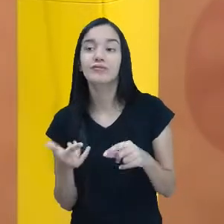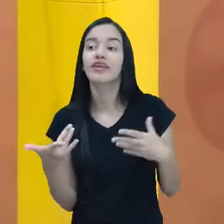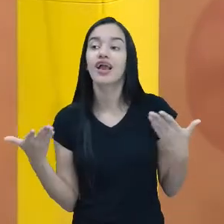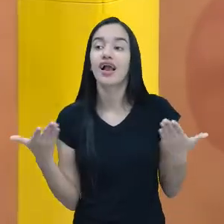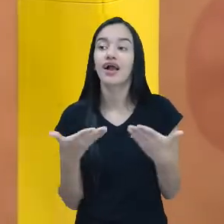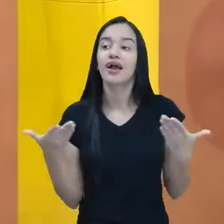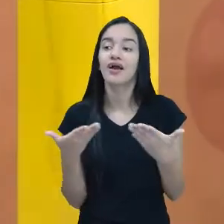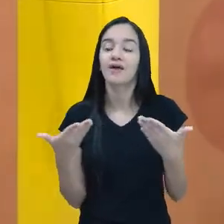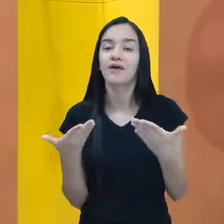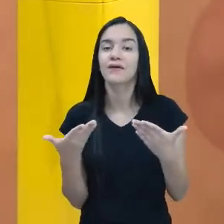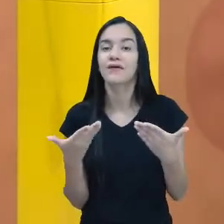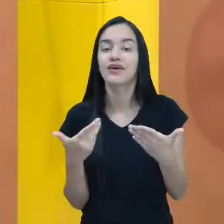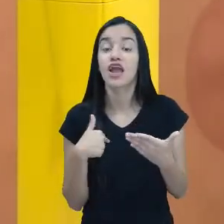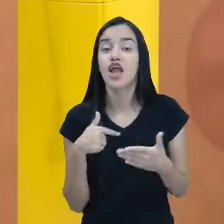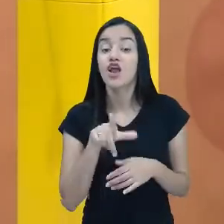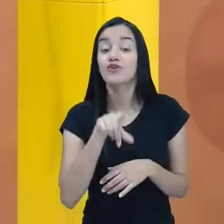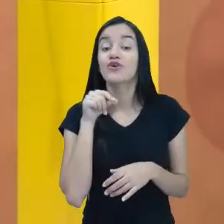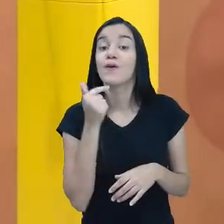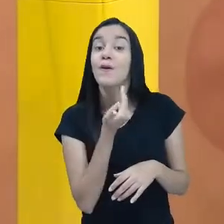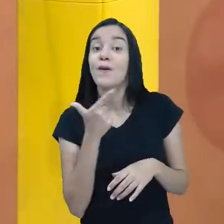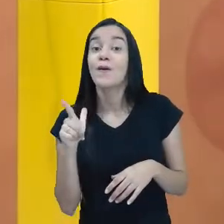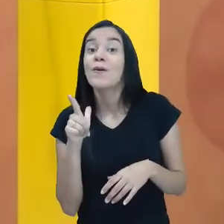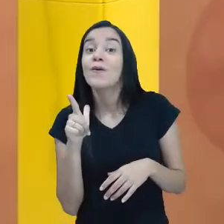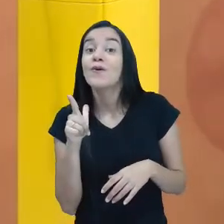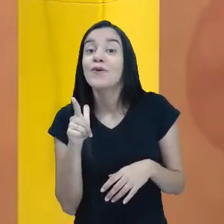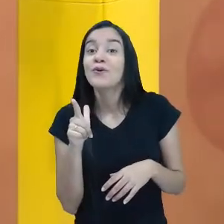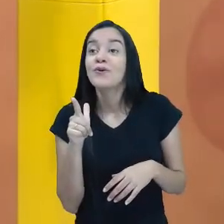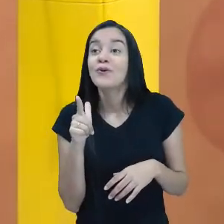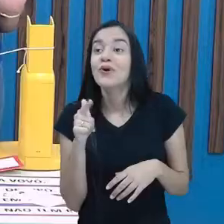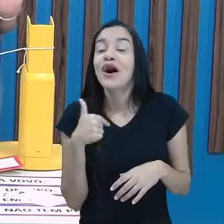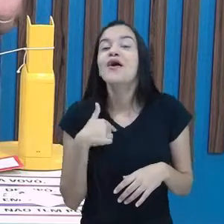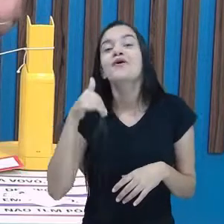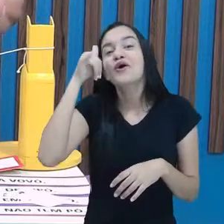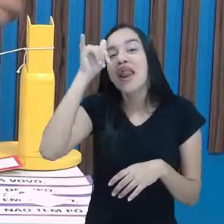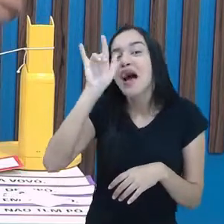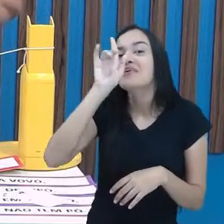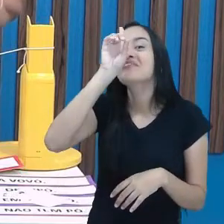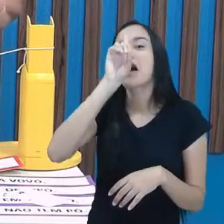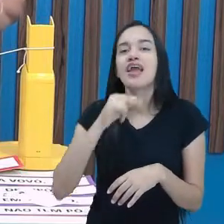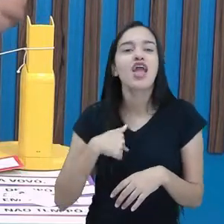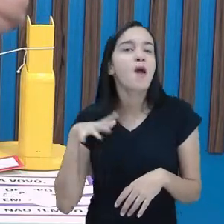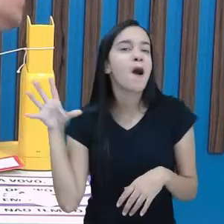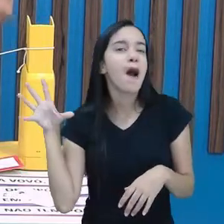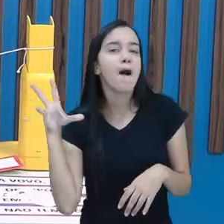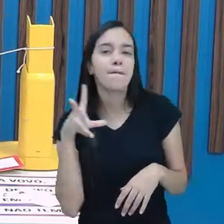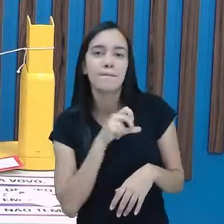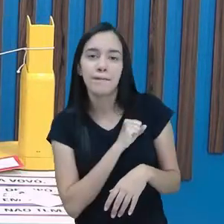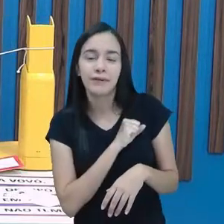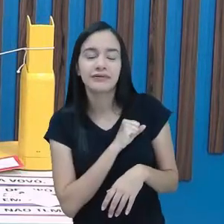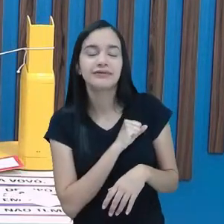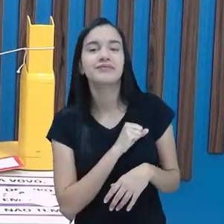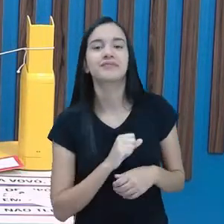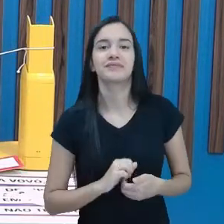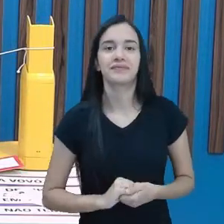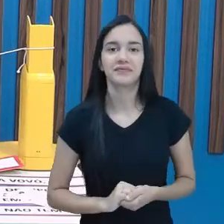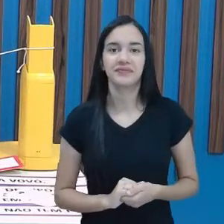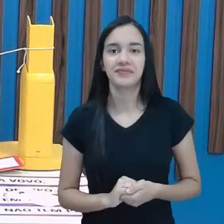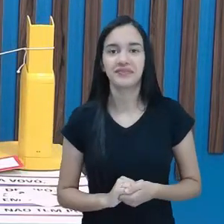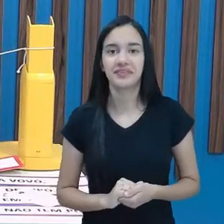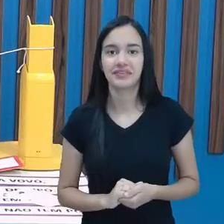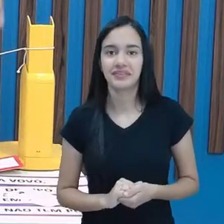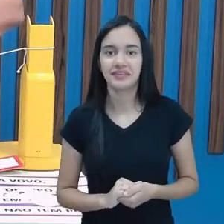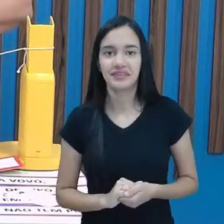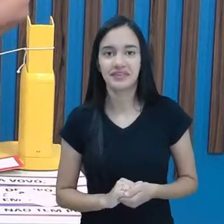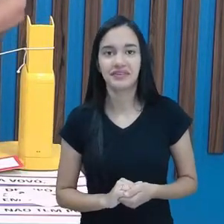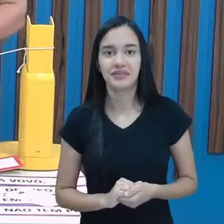Agora, a gente vai... Vou escolher outra. Eu vou escolher a da vaca amarela, que eu amava brincar com meus alunos. Vaca amarela,